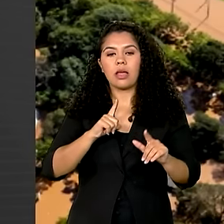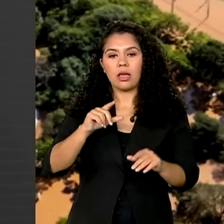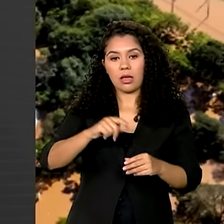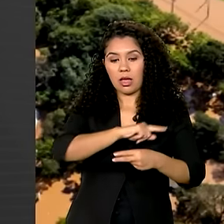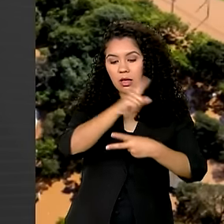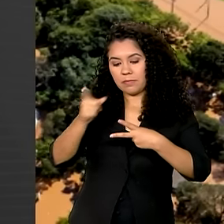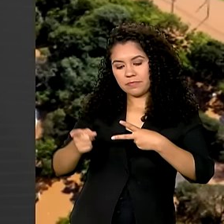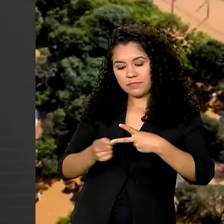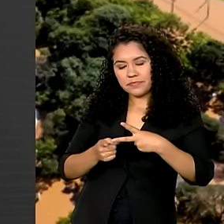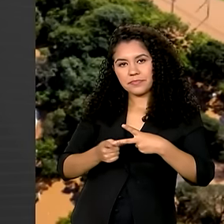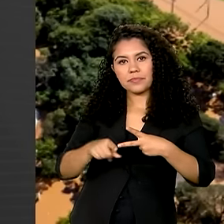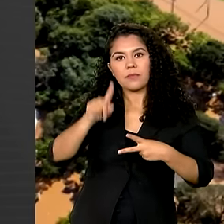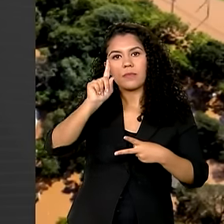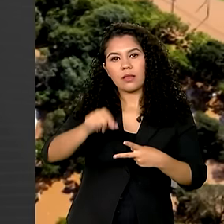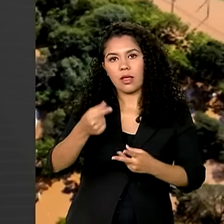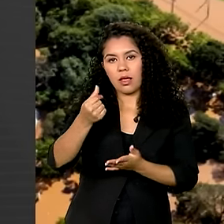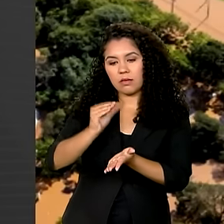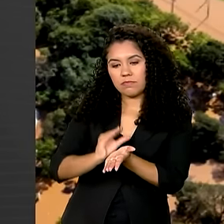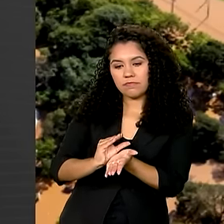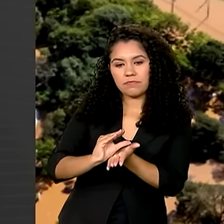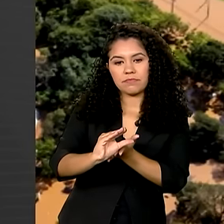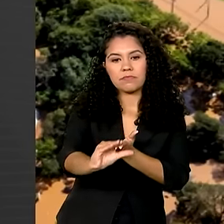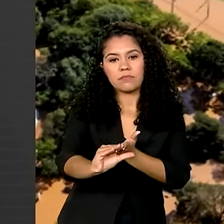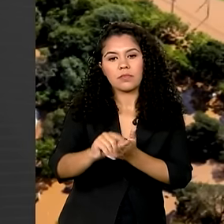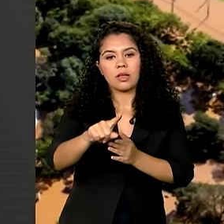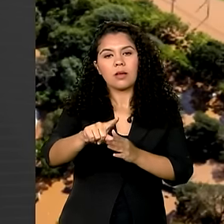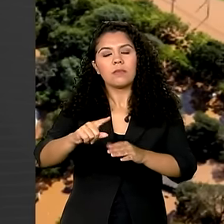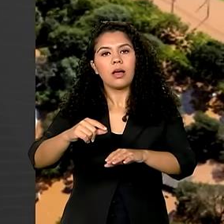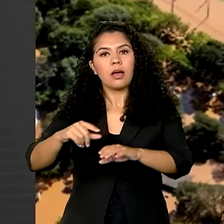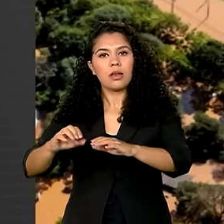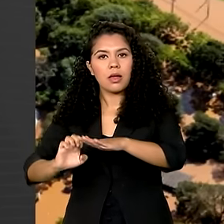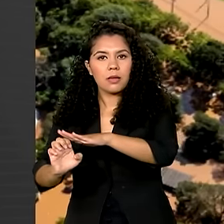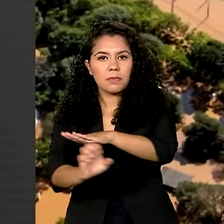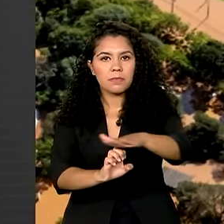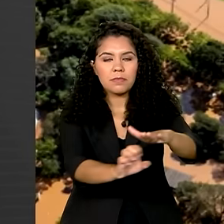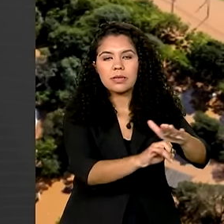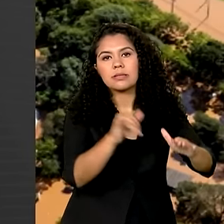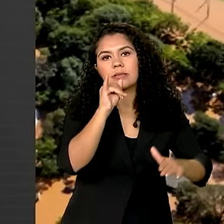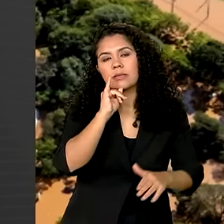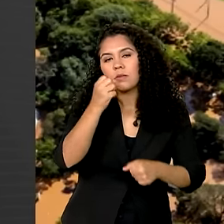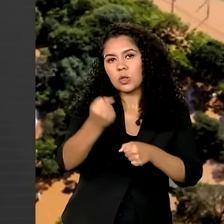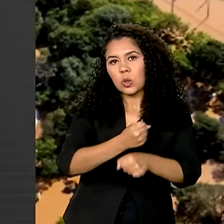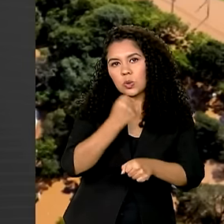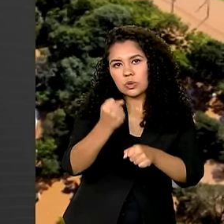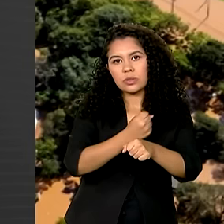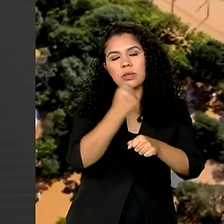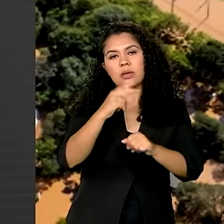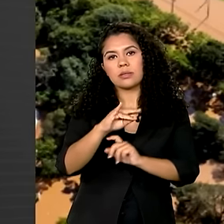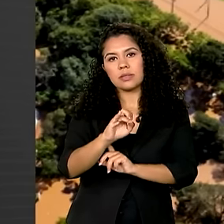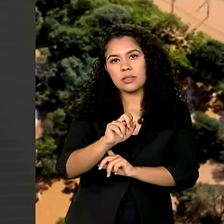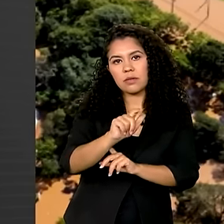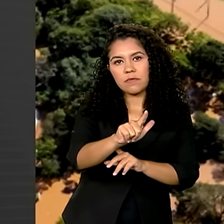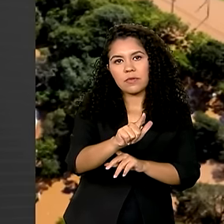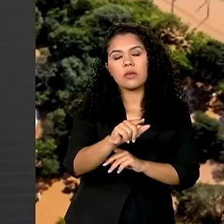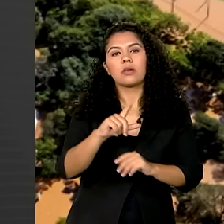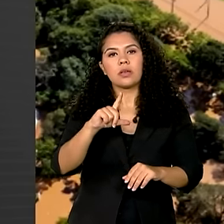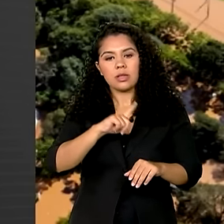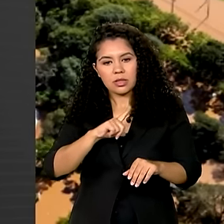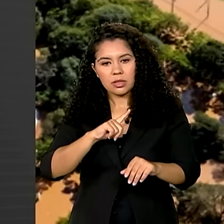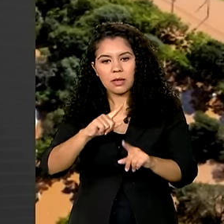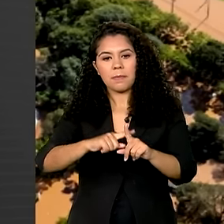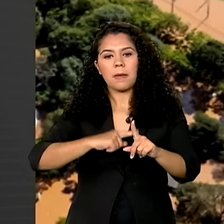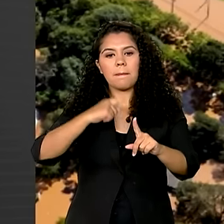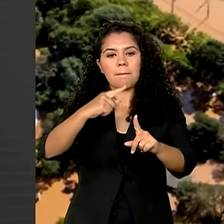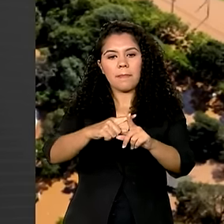é para o financiamento a empreendimentos, incluindo obras de construção civil, com custo base de 1% ao ano, mais spread